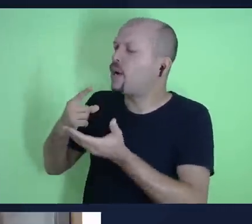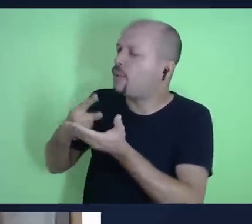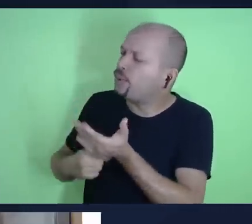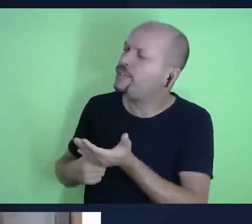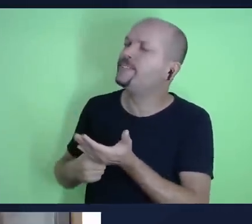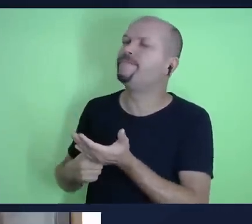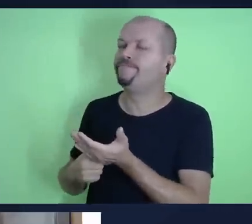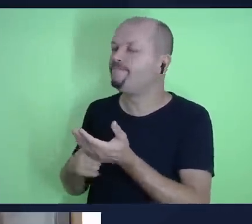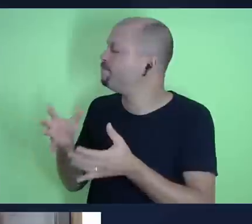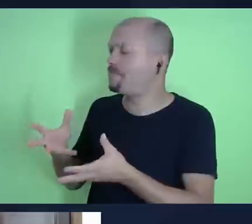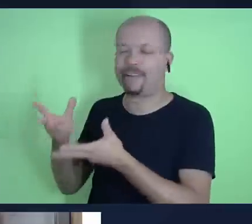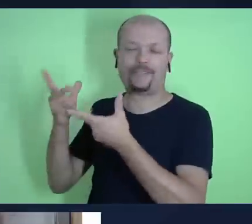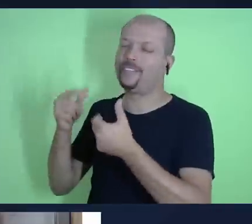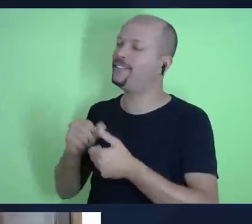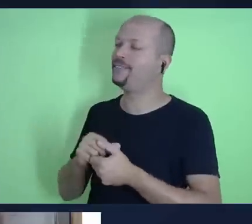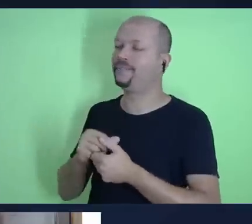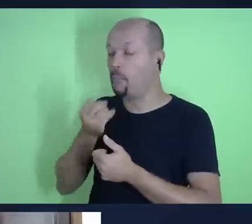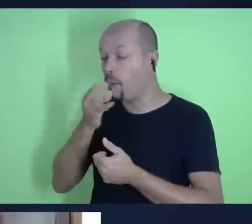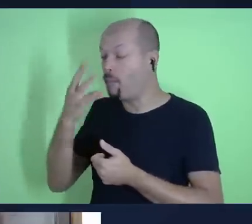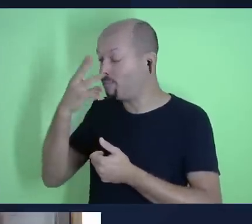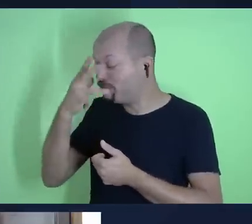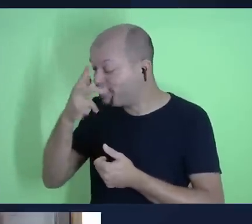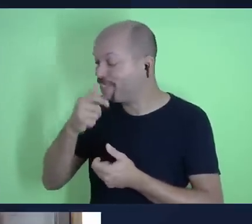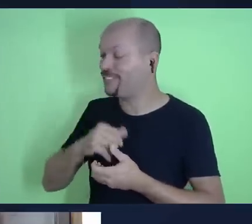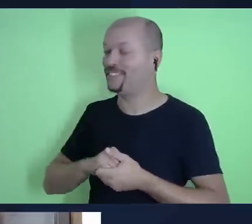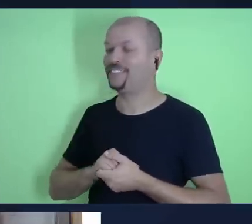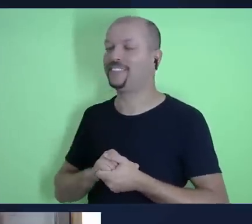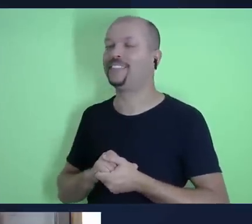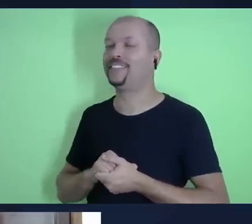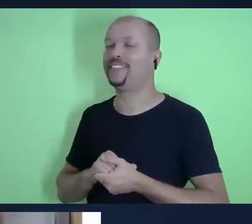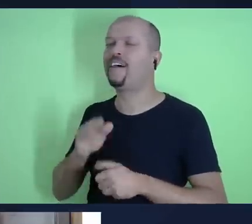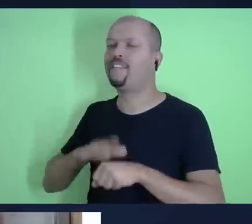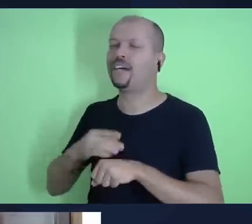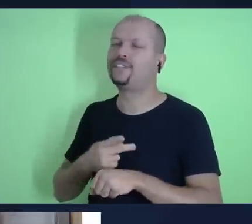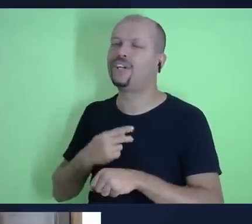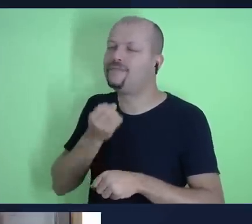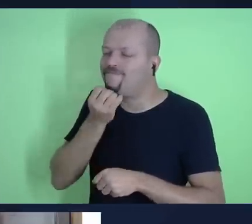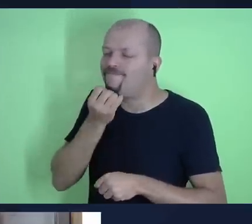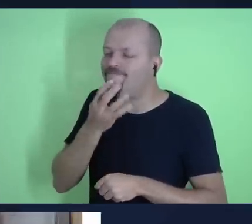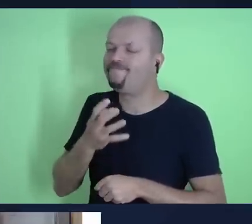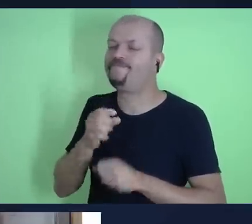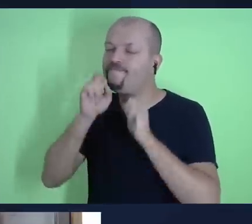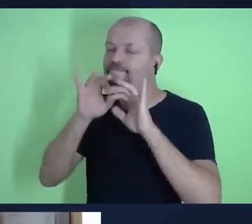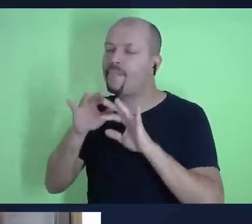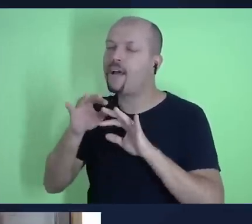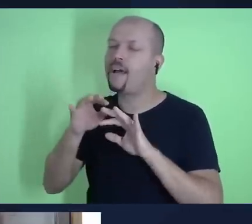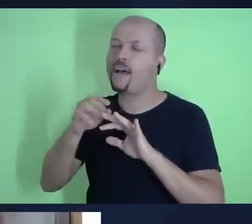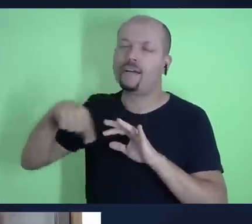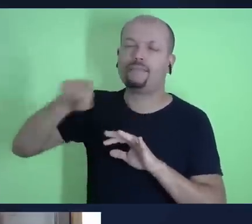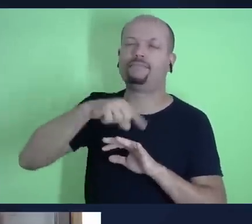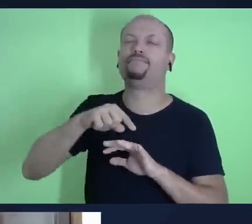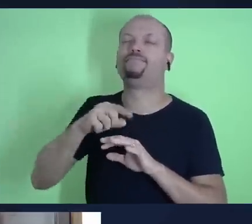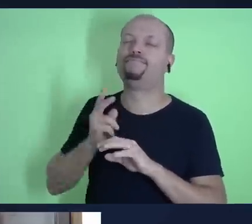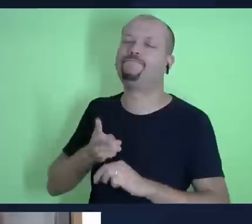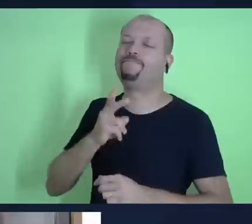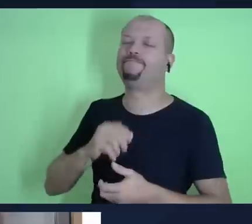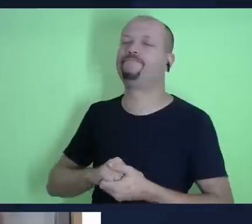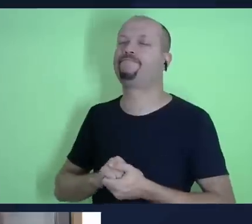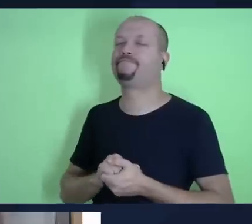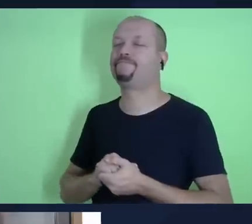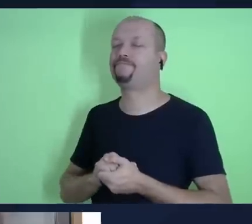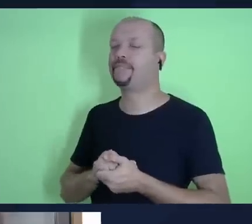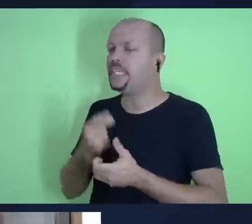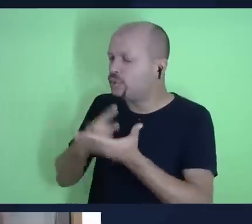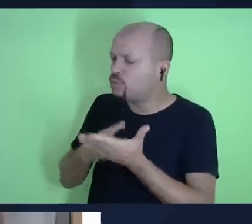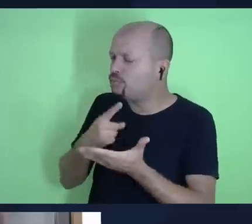maravilhoso é acordo muito bonito é acordo que nos beneficia nos abençoa sempre e nesse acordo